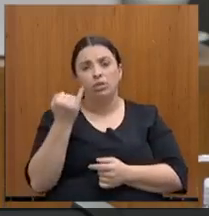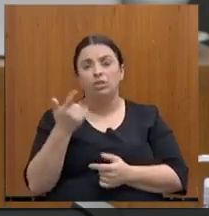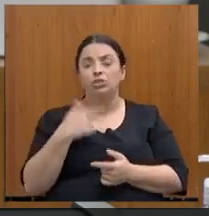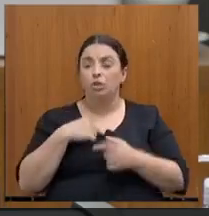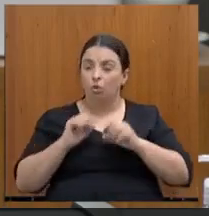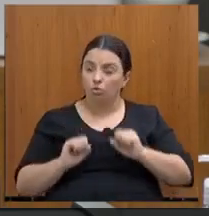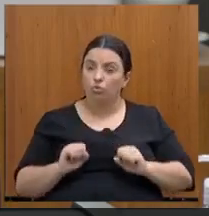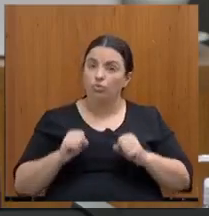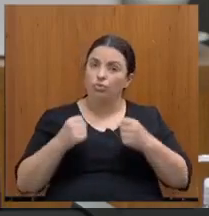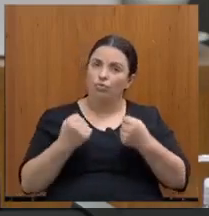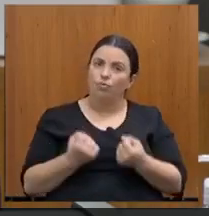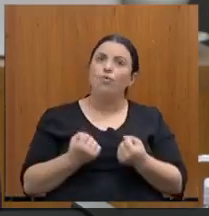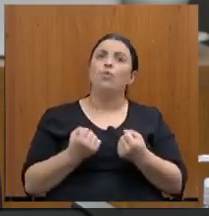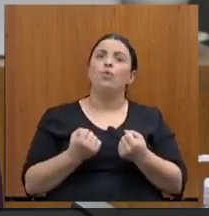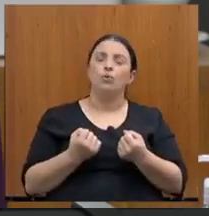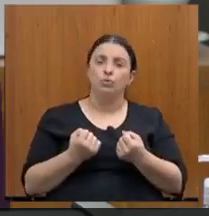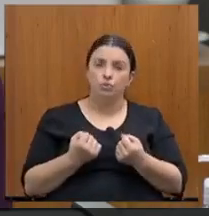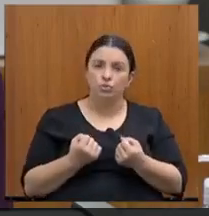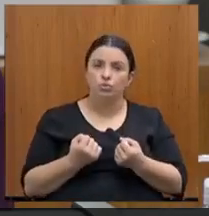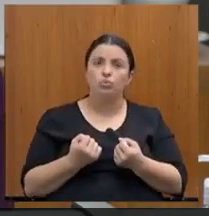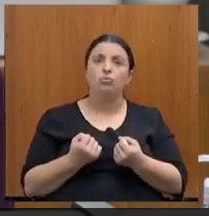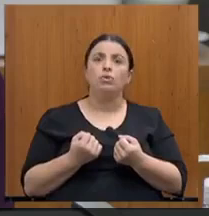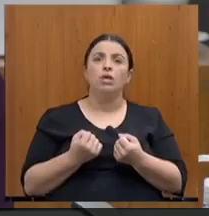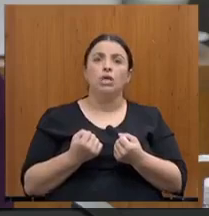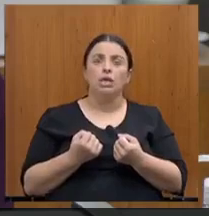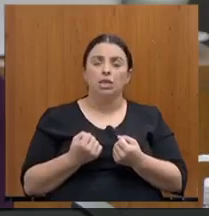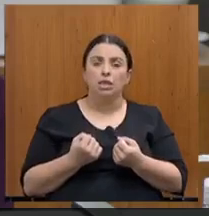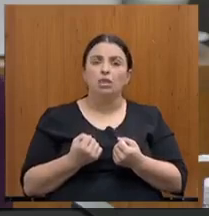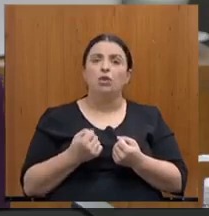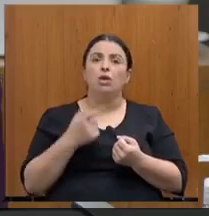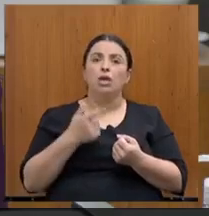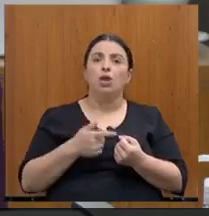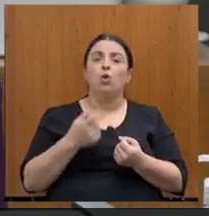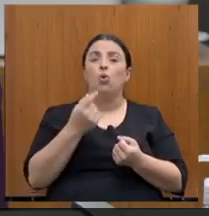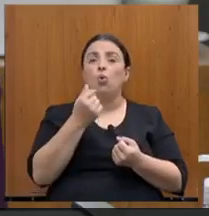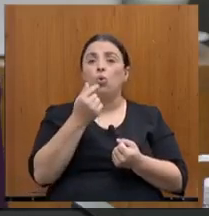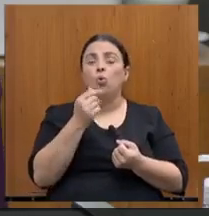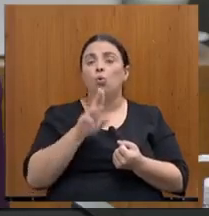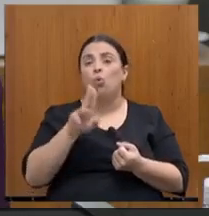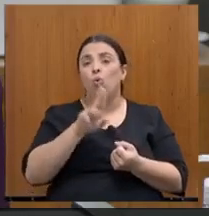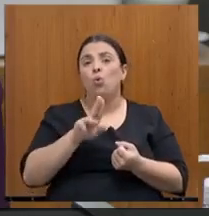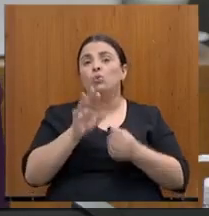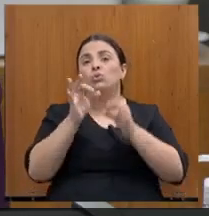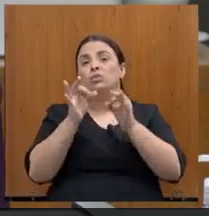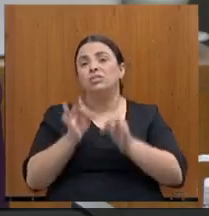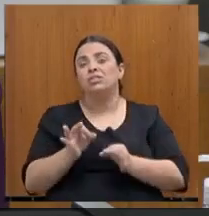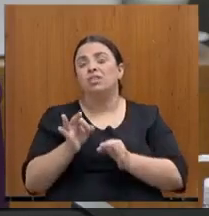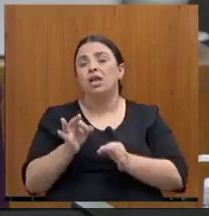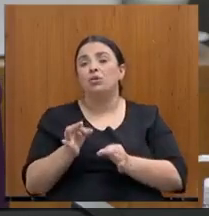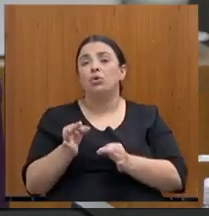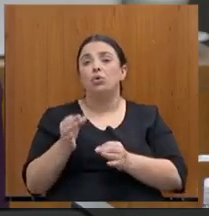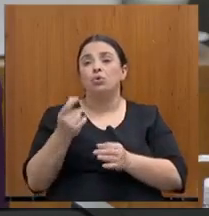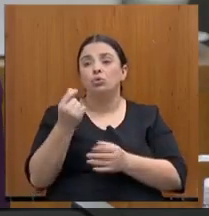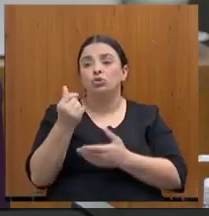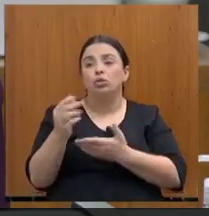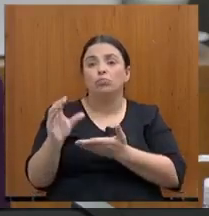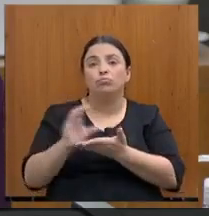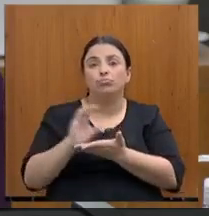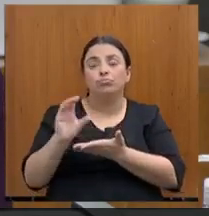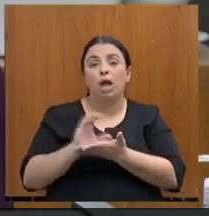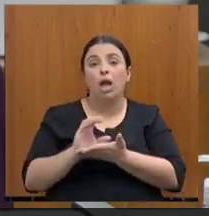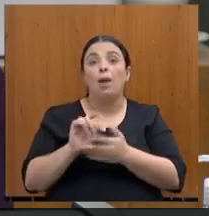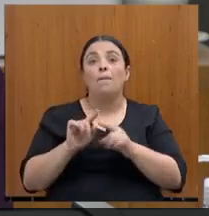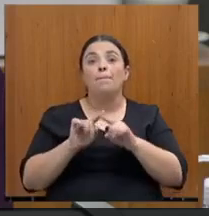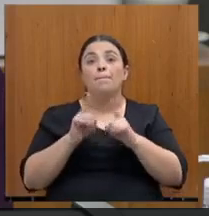esforço em relação a uma maior eficiência nas receitas, mas é importantíssimo a gente lembrar que as despesas